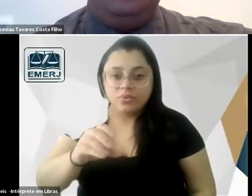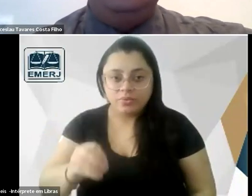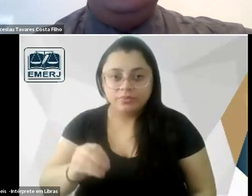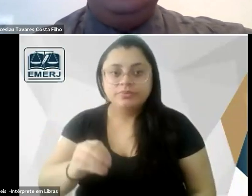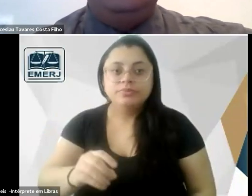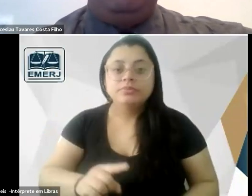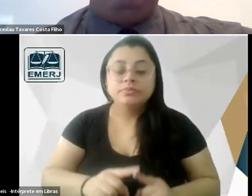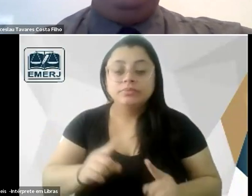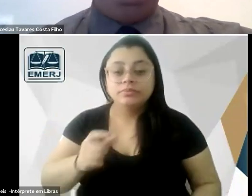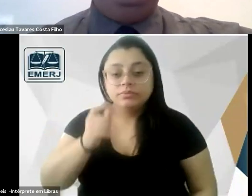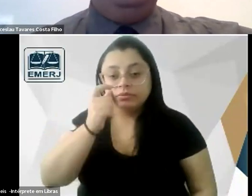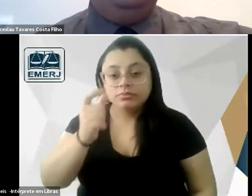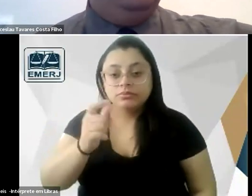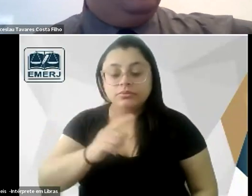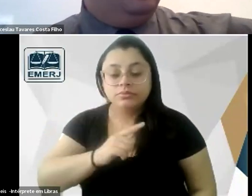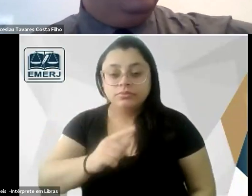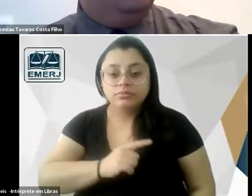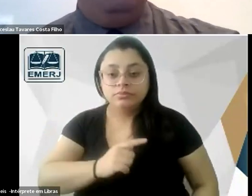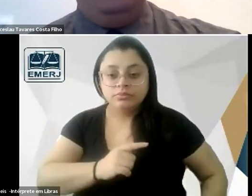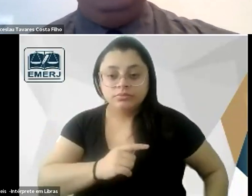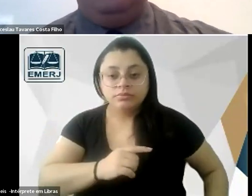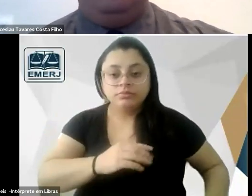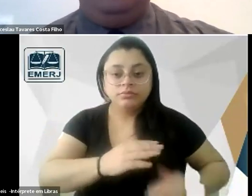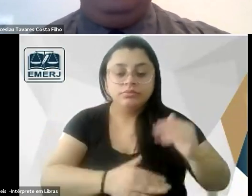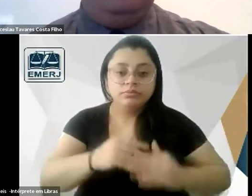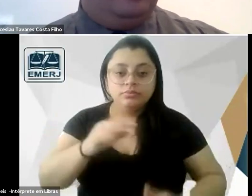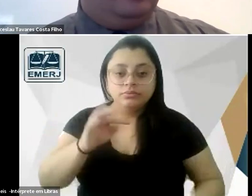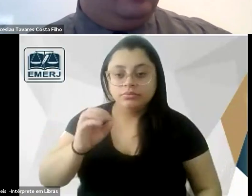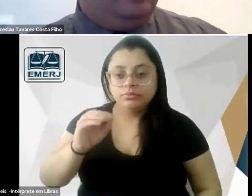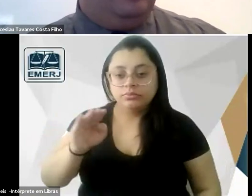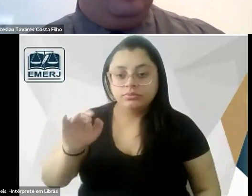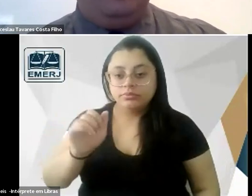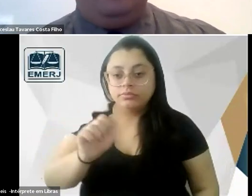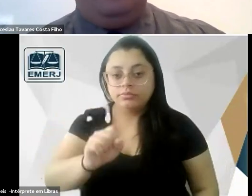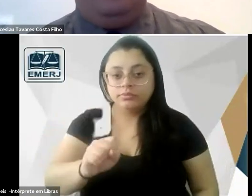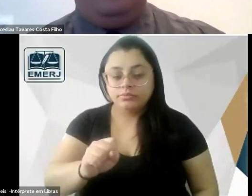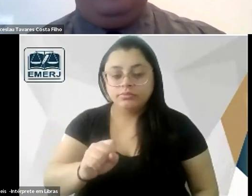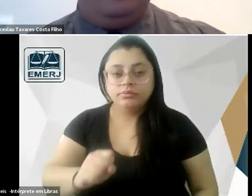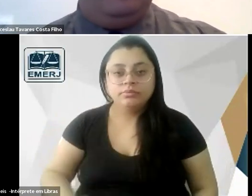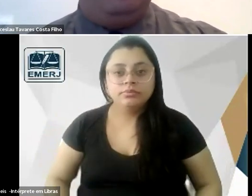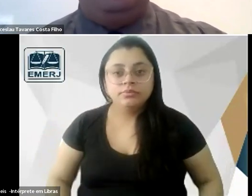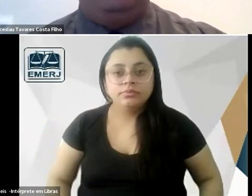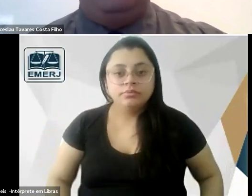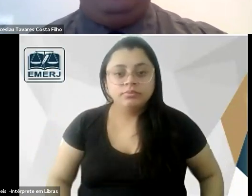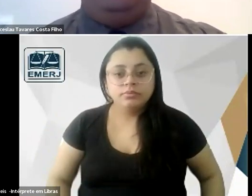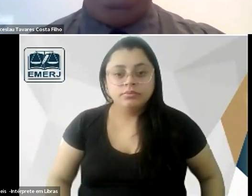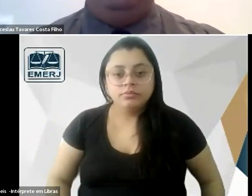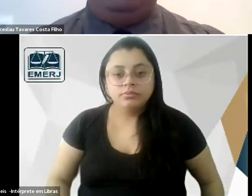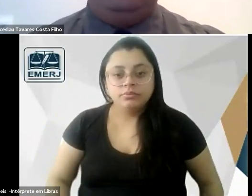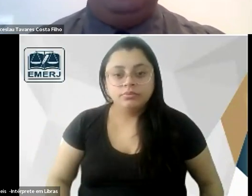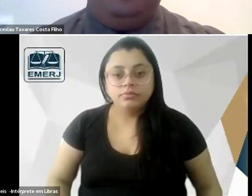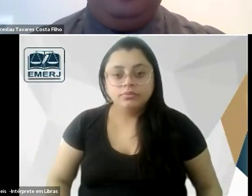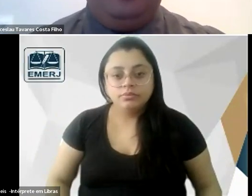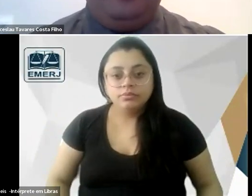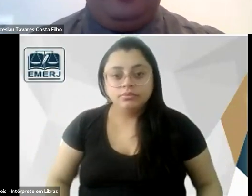há esse papel de Tobias também que era na verdade contra qualquer tipo de